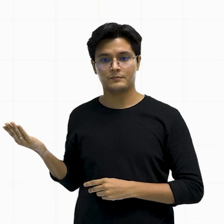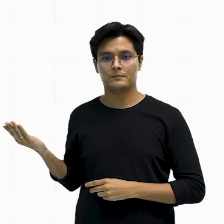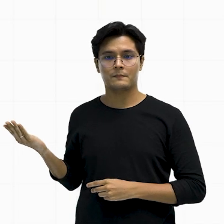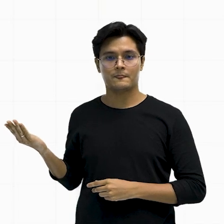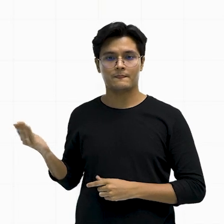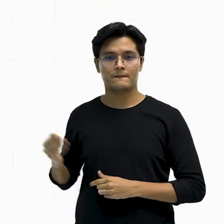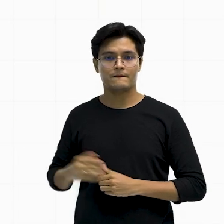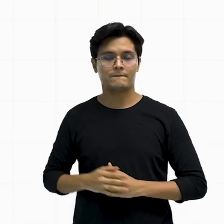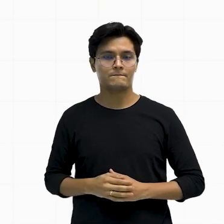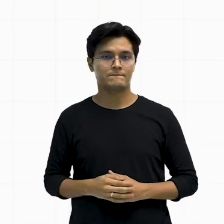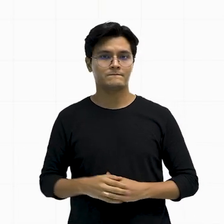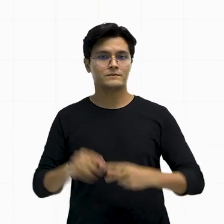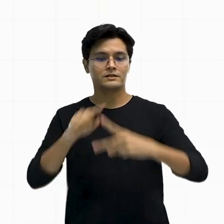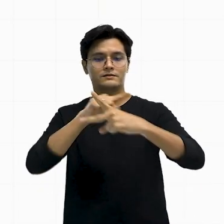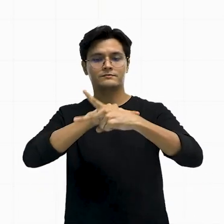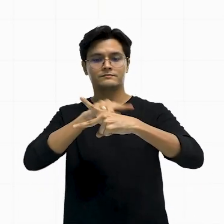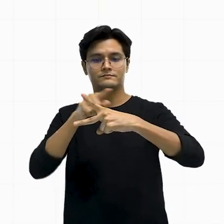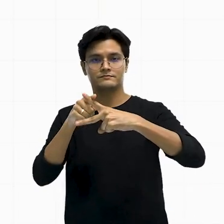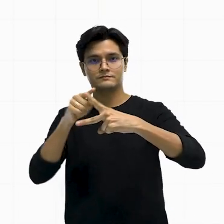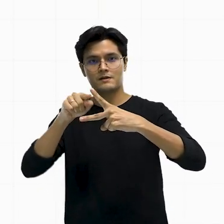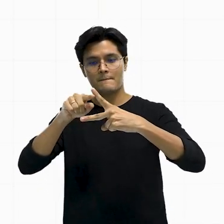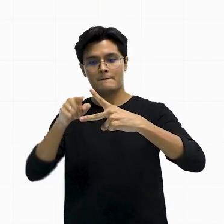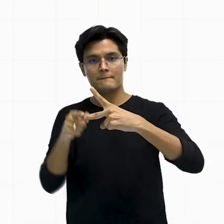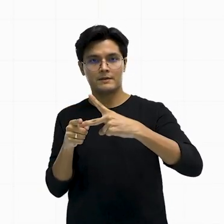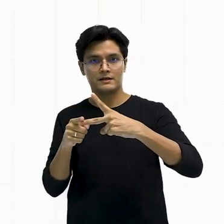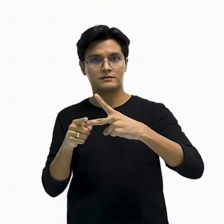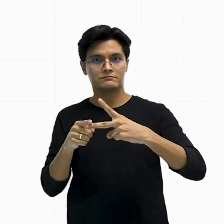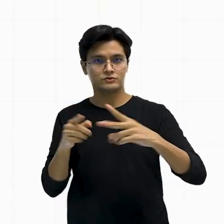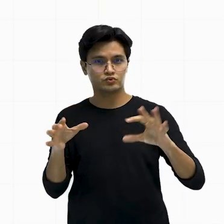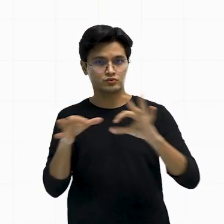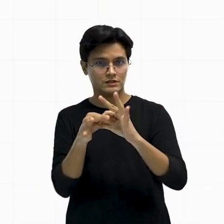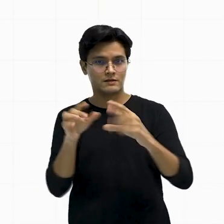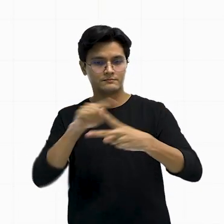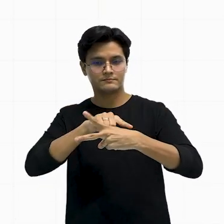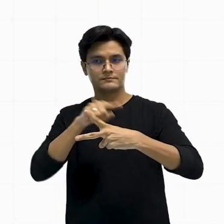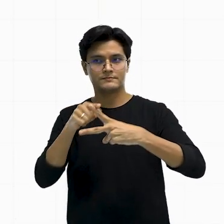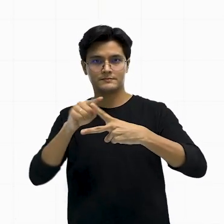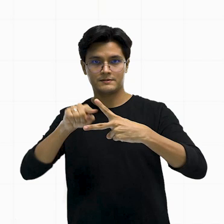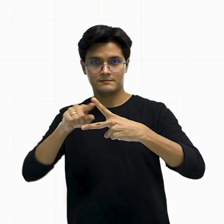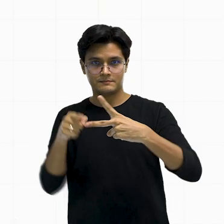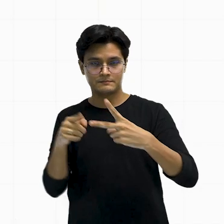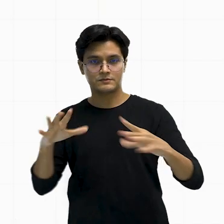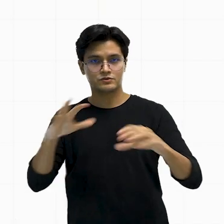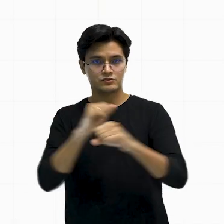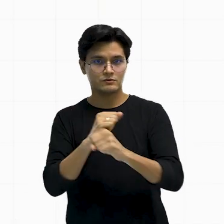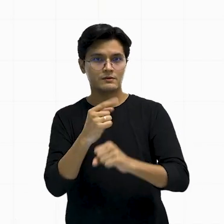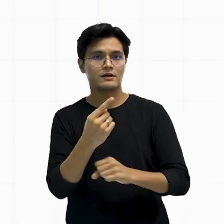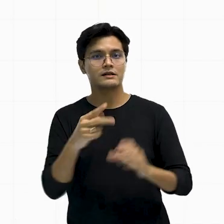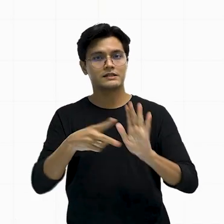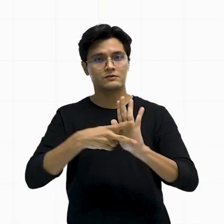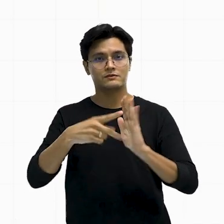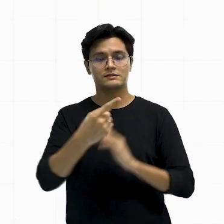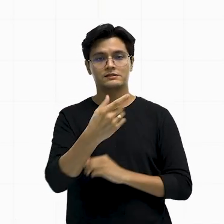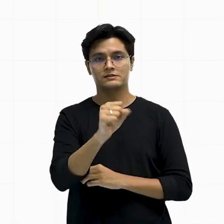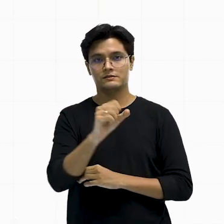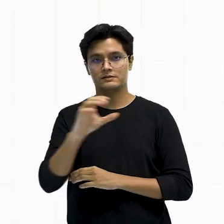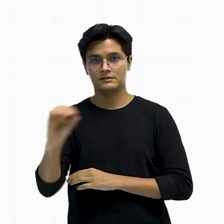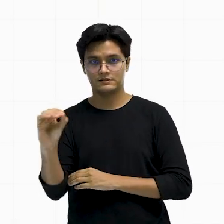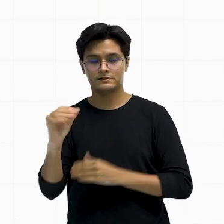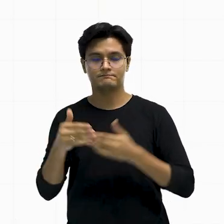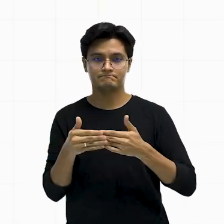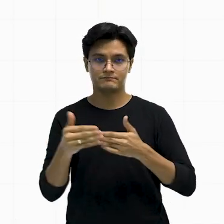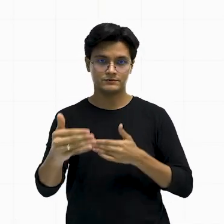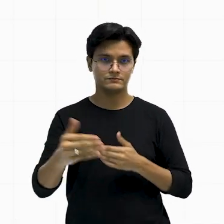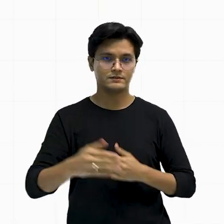juntar os dois valores, tá? Eu vou ter os 180 graus. Bacana? Vamos seguindo.